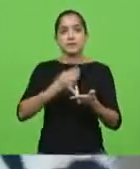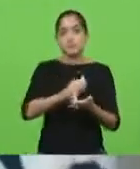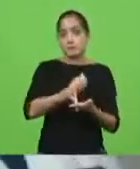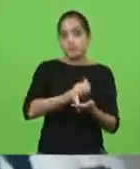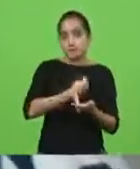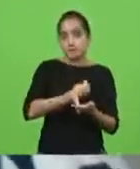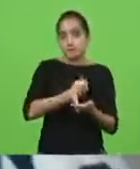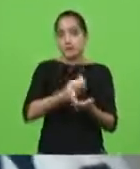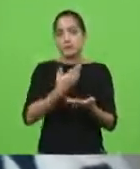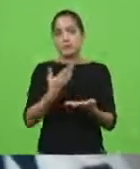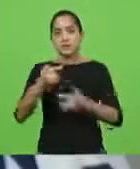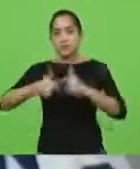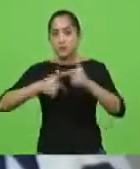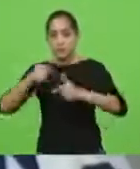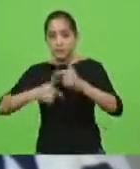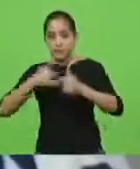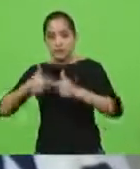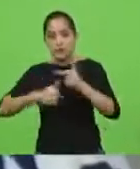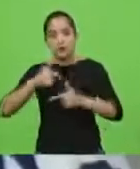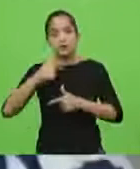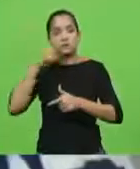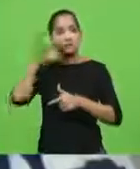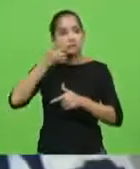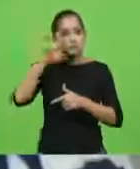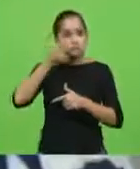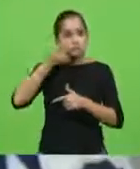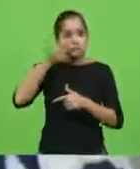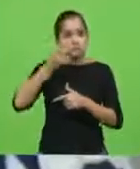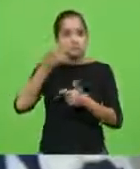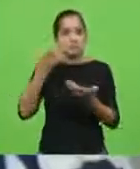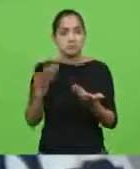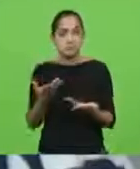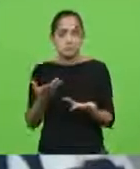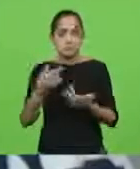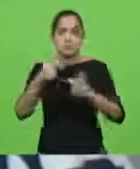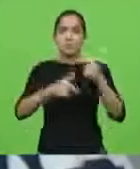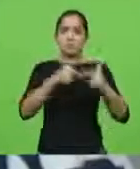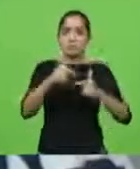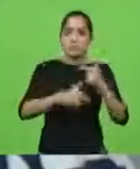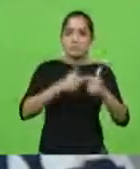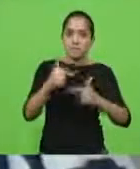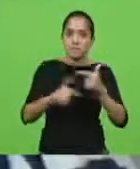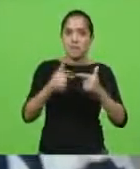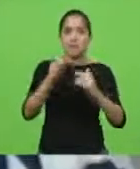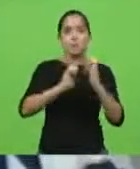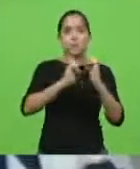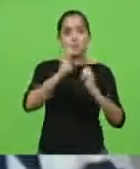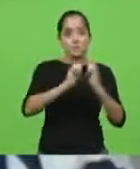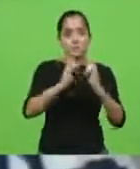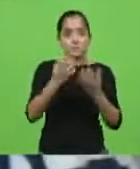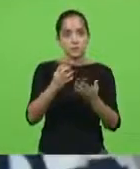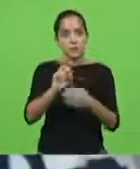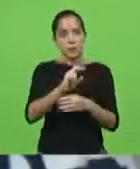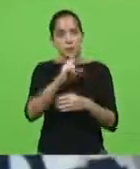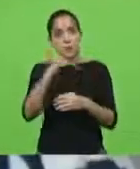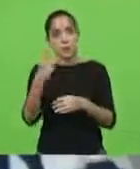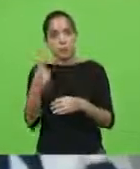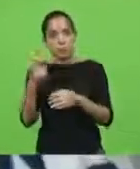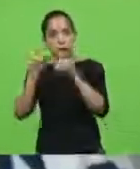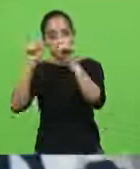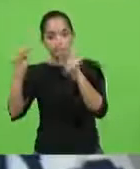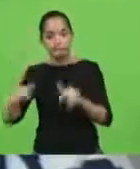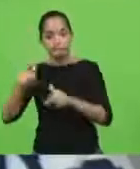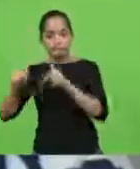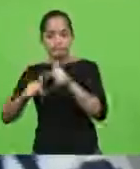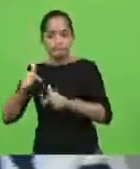com o nosso trabalho enquanto deputados e deputadas, seja com o nosso trabalho enquanto empresários ou funcionários ou